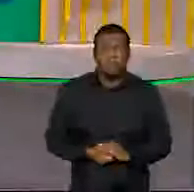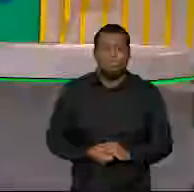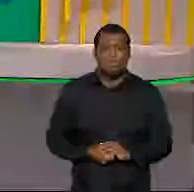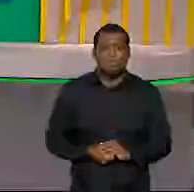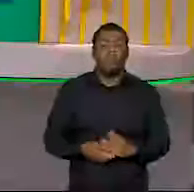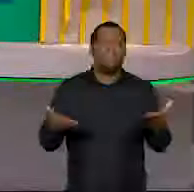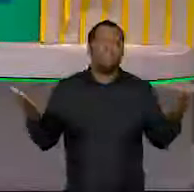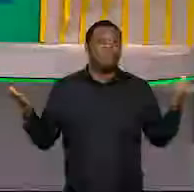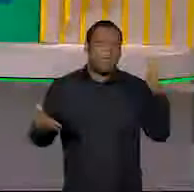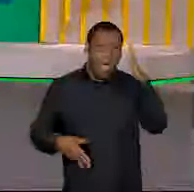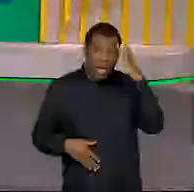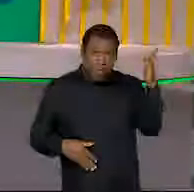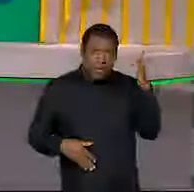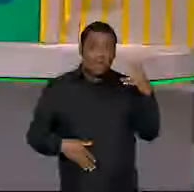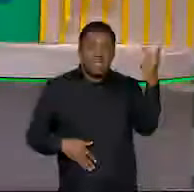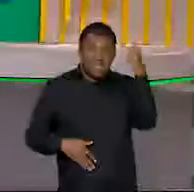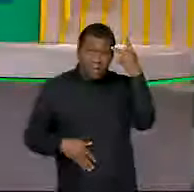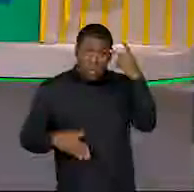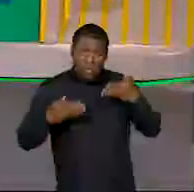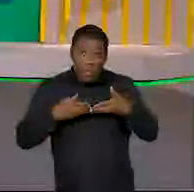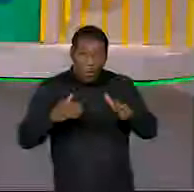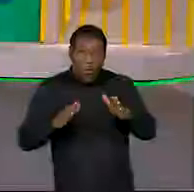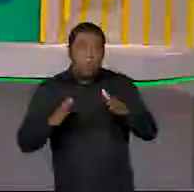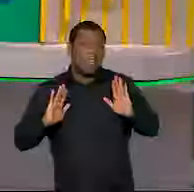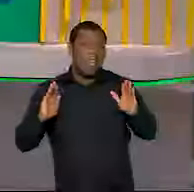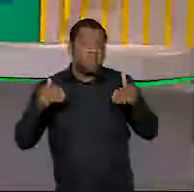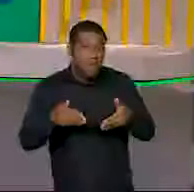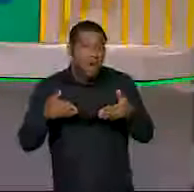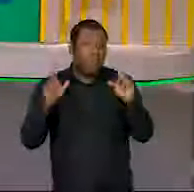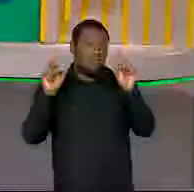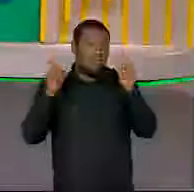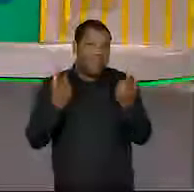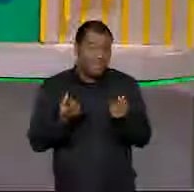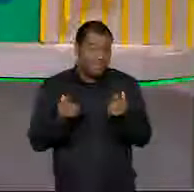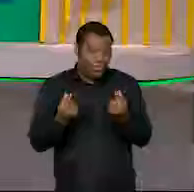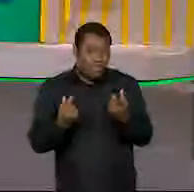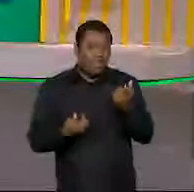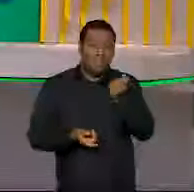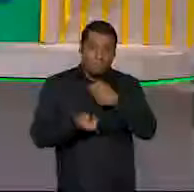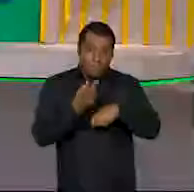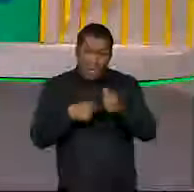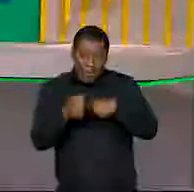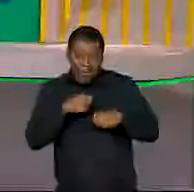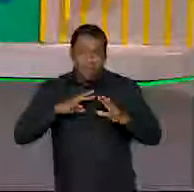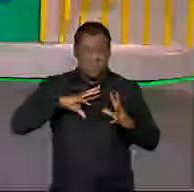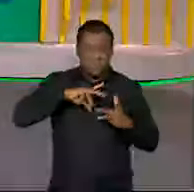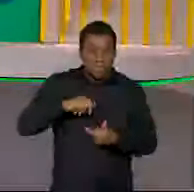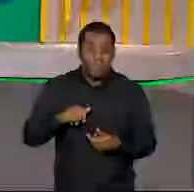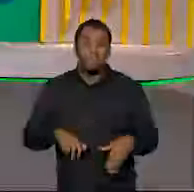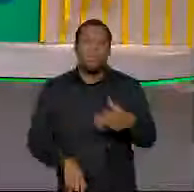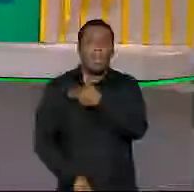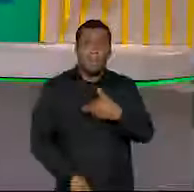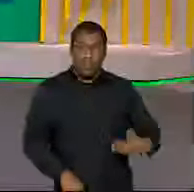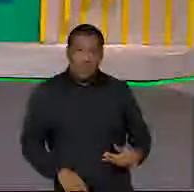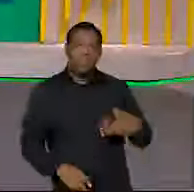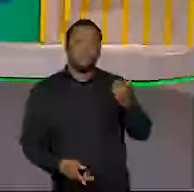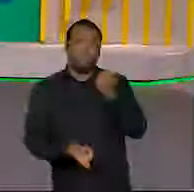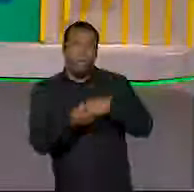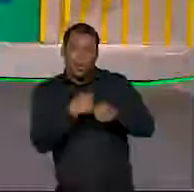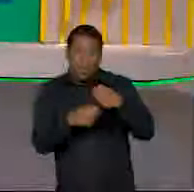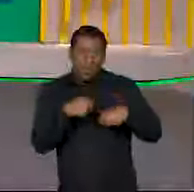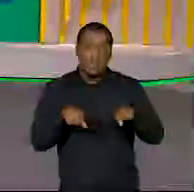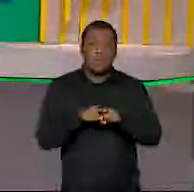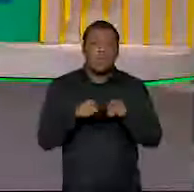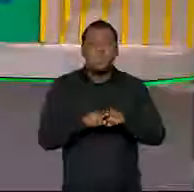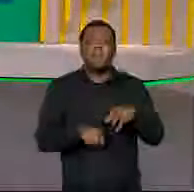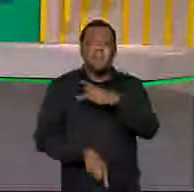Começa amanhã em São Paulo um fórum sobre finanças globais. Durante dois dias, ministros das finanças e presidentes de